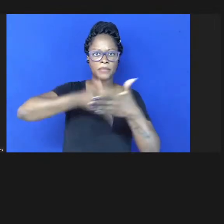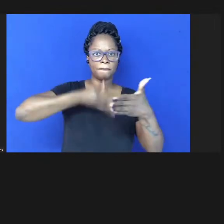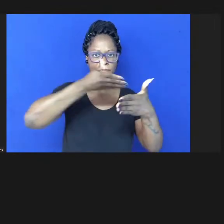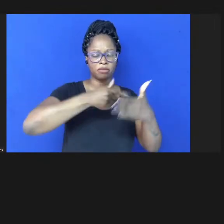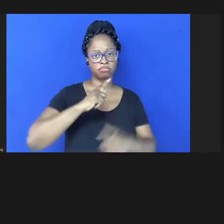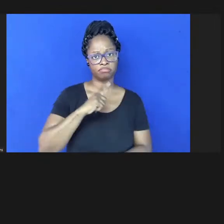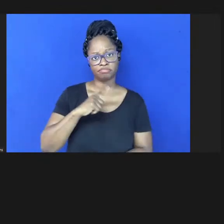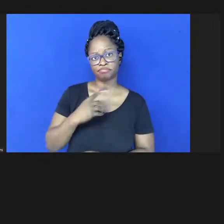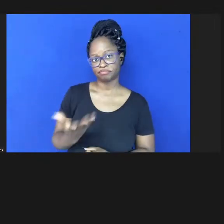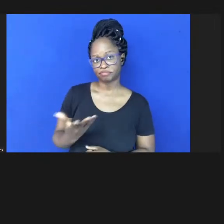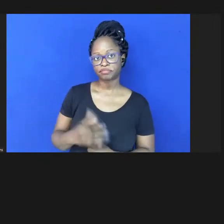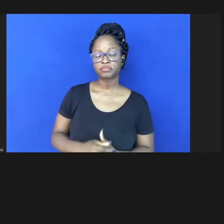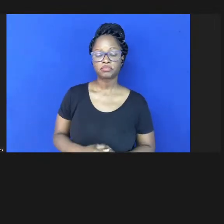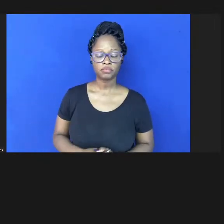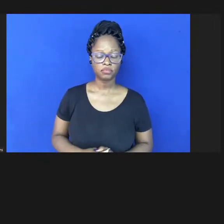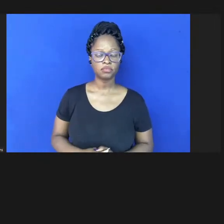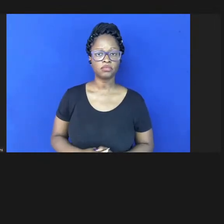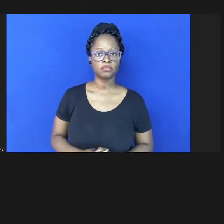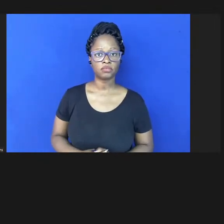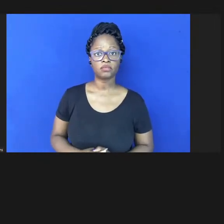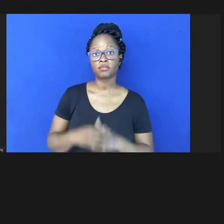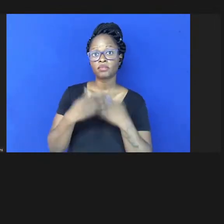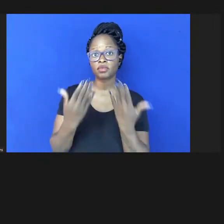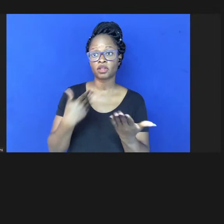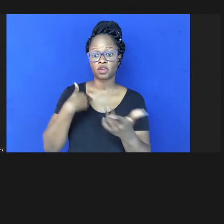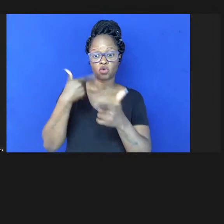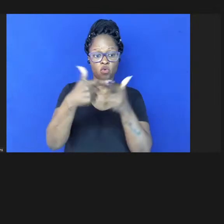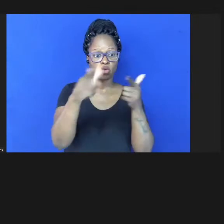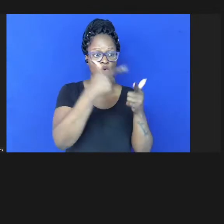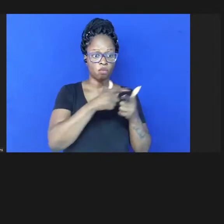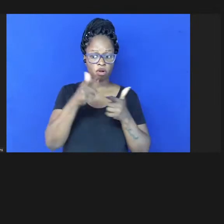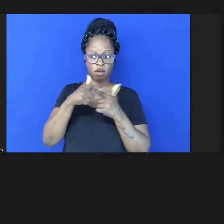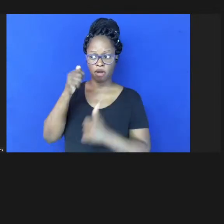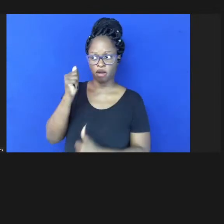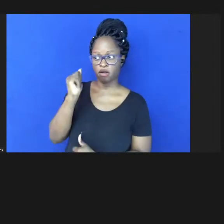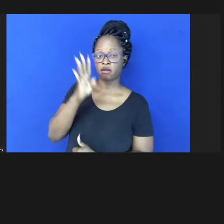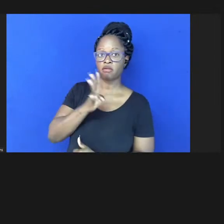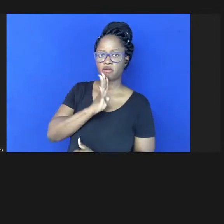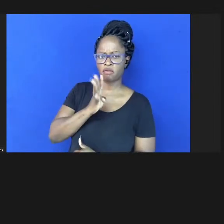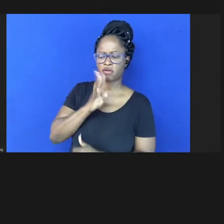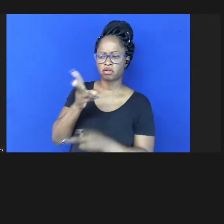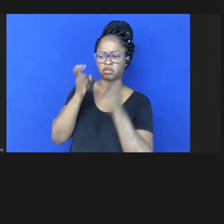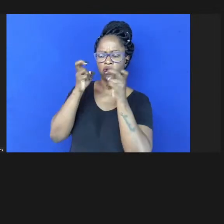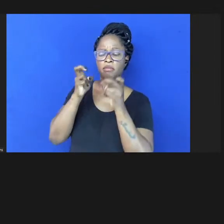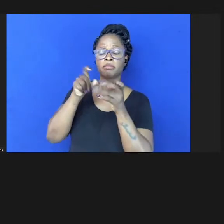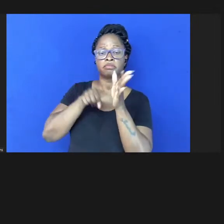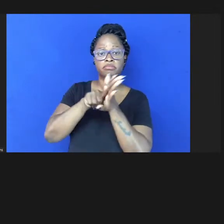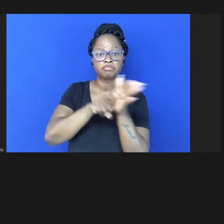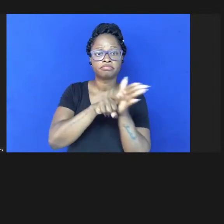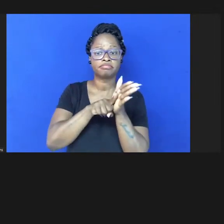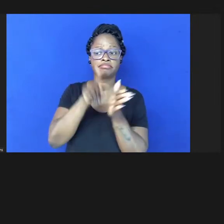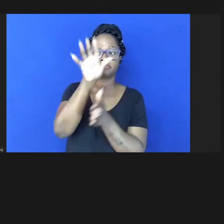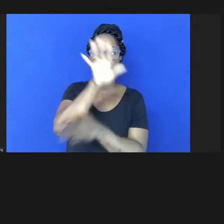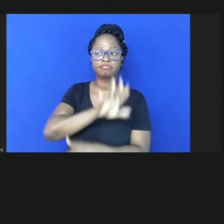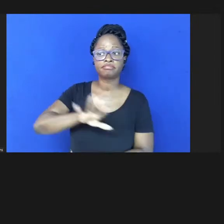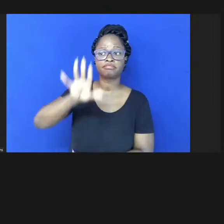dos problemas muito conhecidos relacionados à pesquisa o fato é que